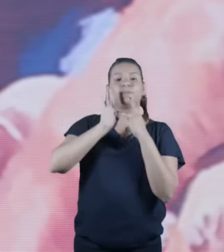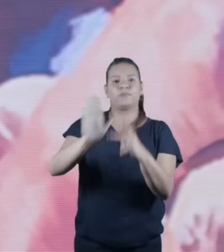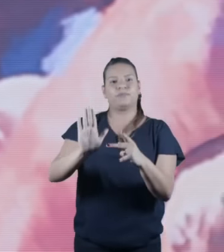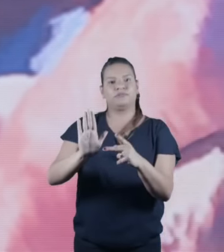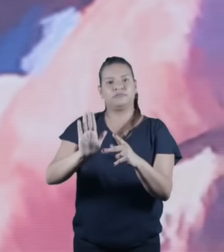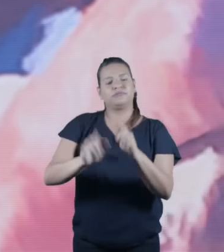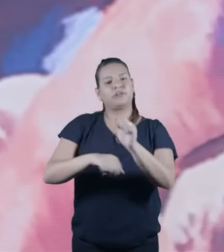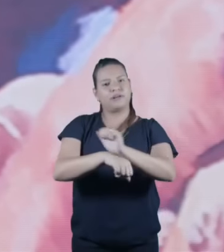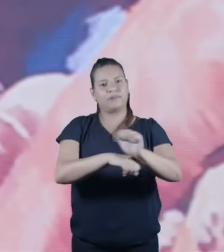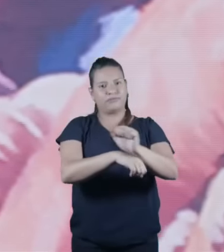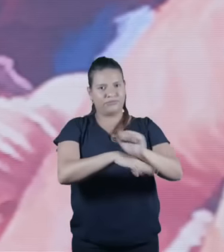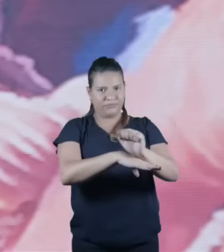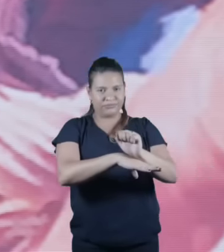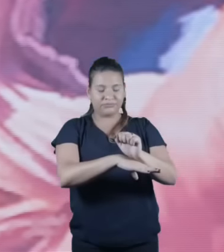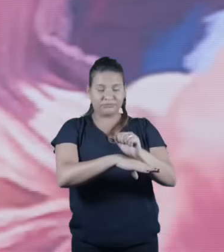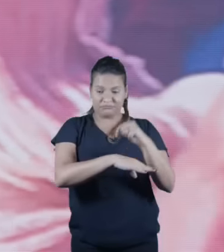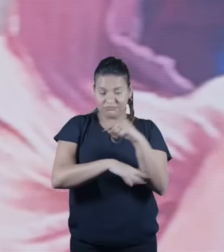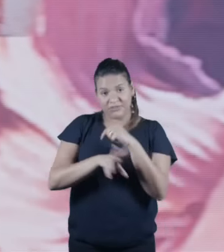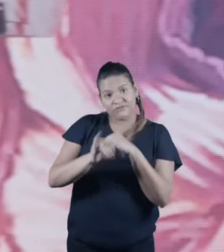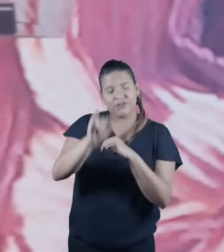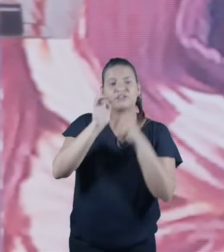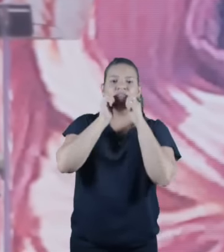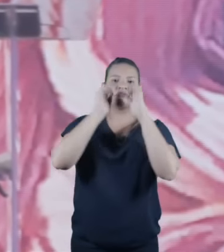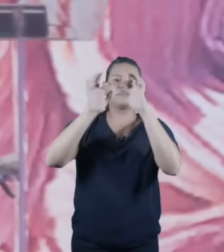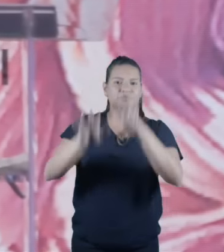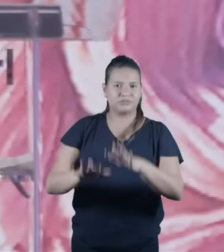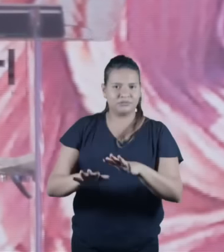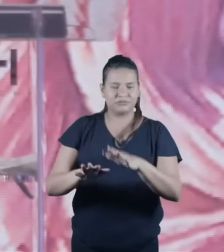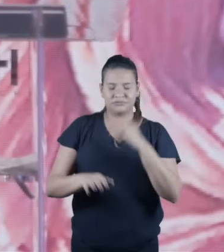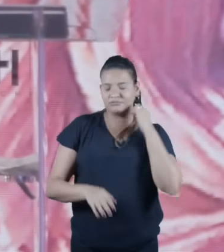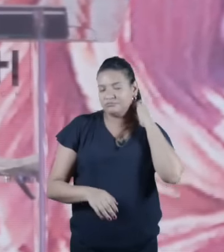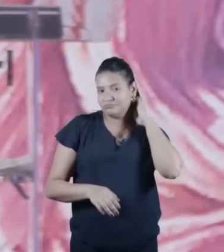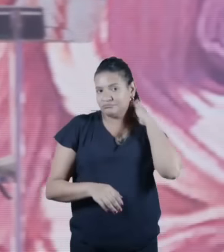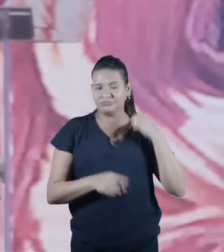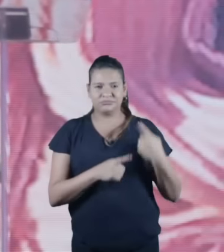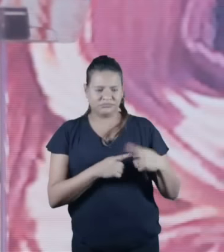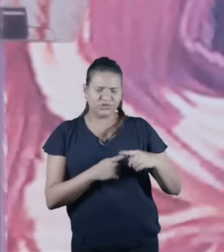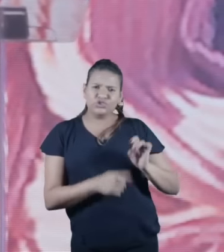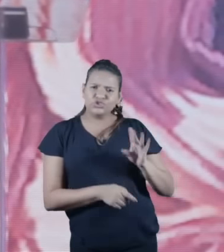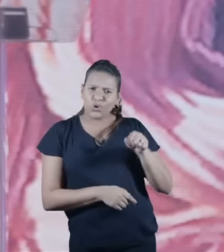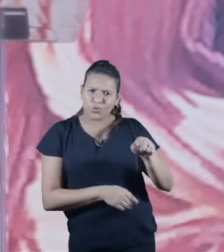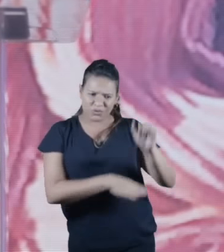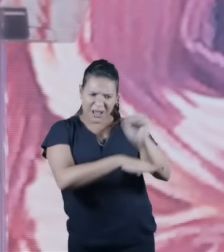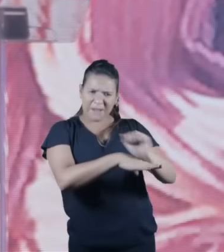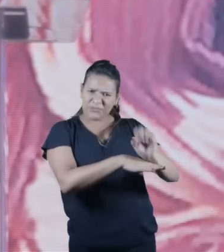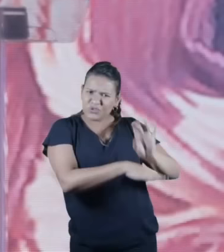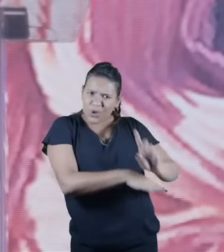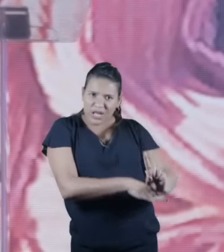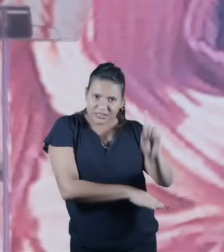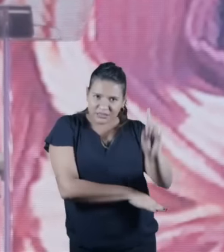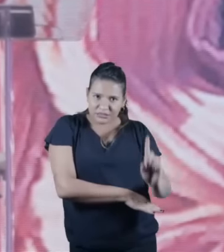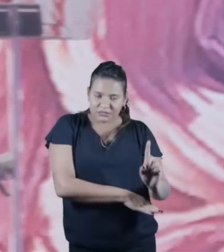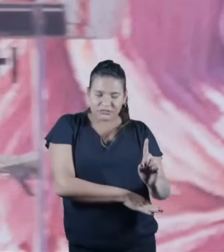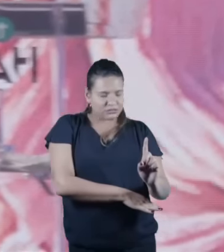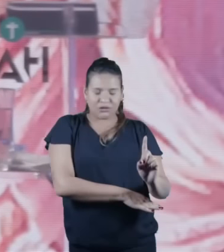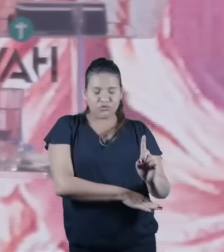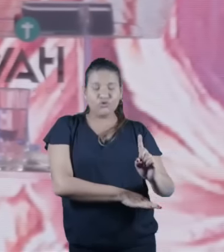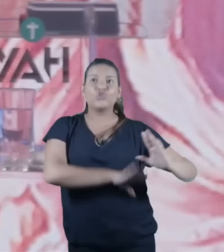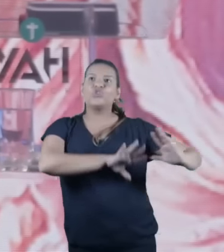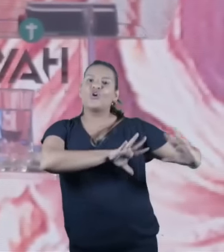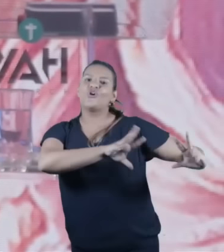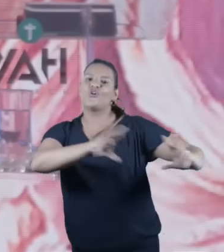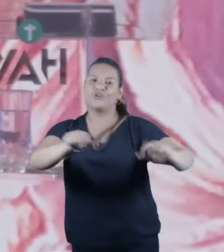abençoado, mas através dele, também o mundo todo vai ser abençoado. E justamente, o